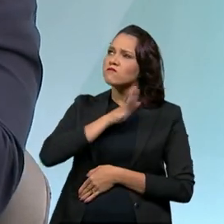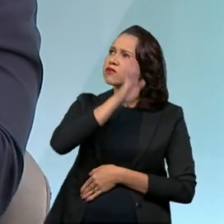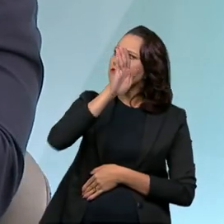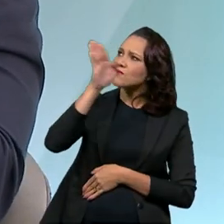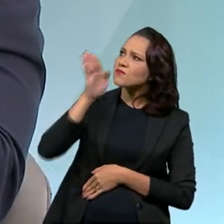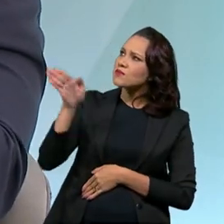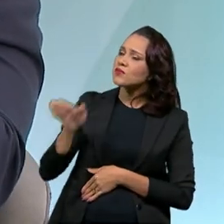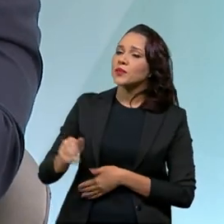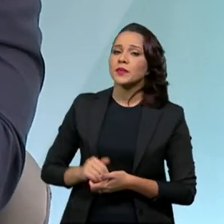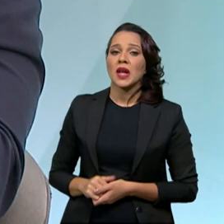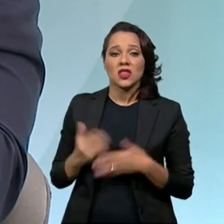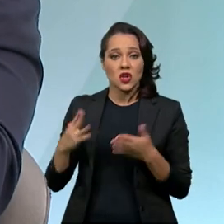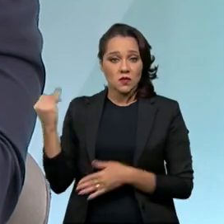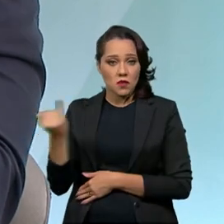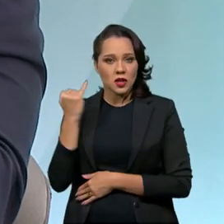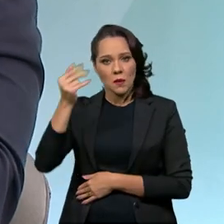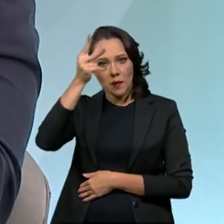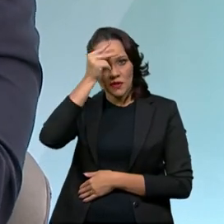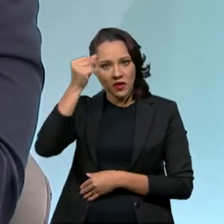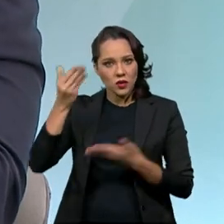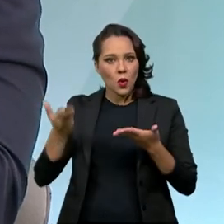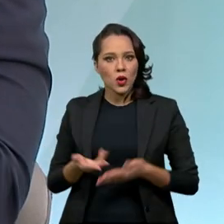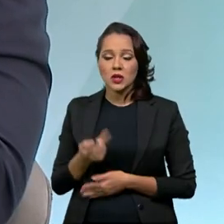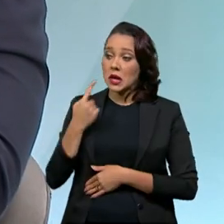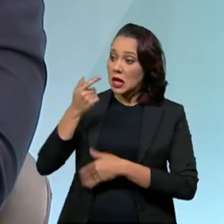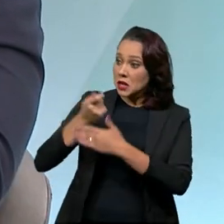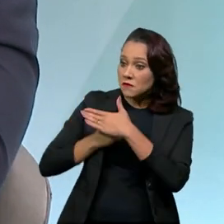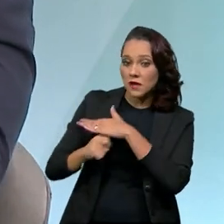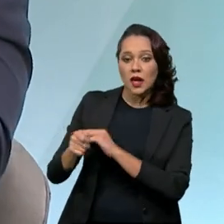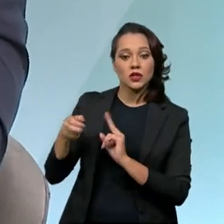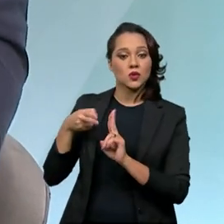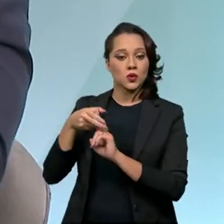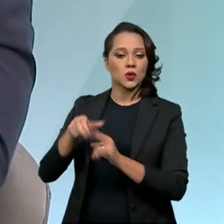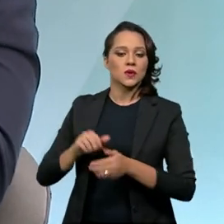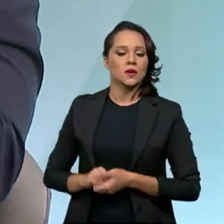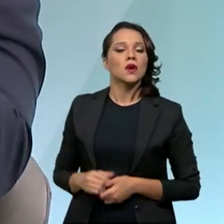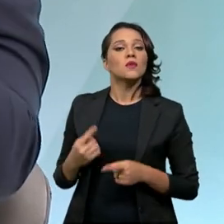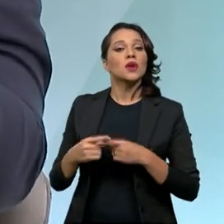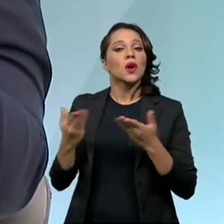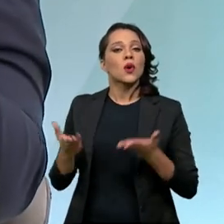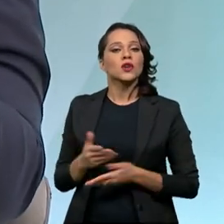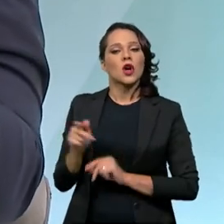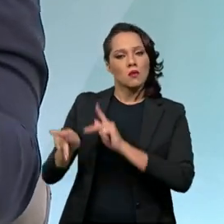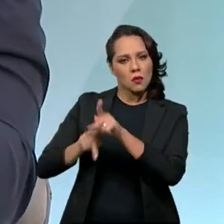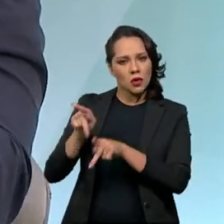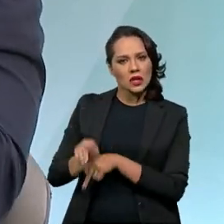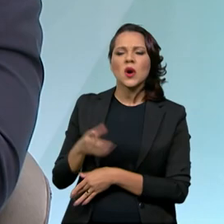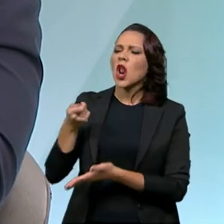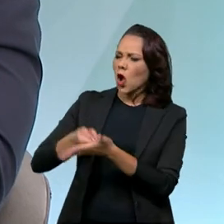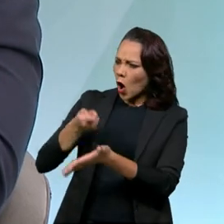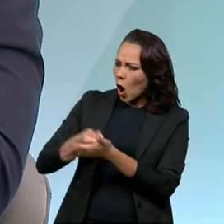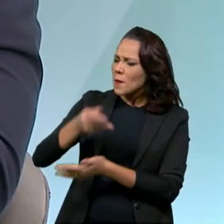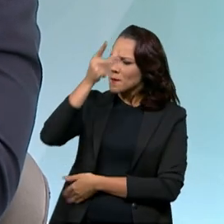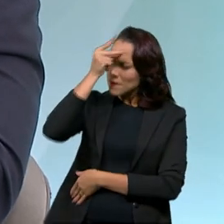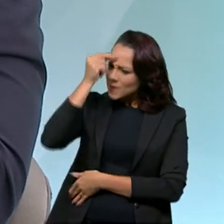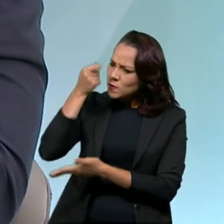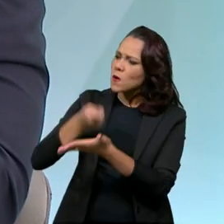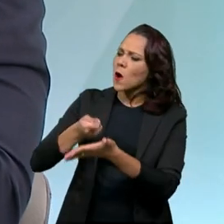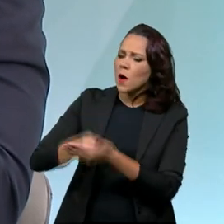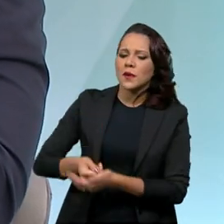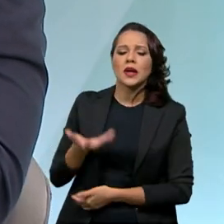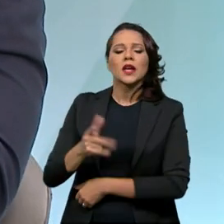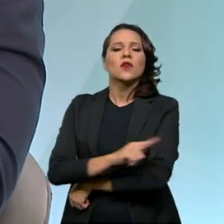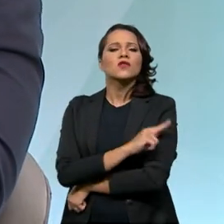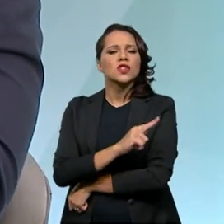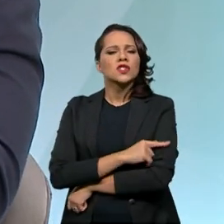hoje, essa importância, o prefeito hoje, ele investe no SUS. Porque hoje, a população, ela cobra do prefeito. Ele quer um